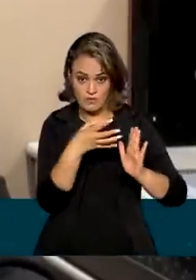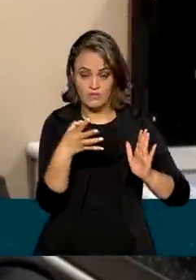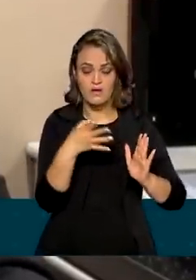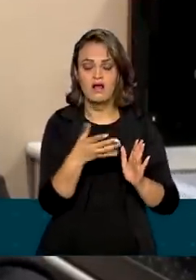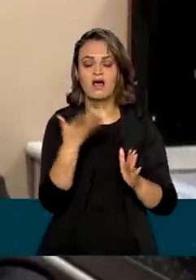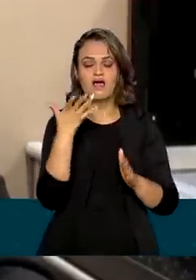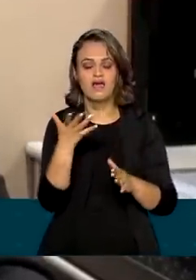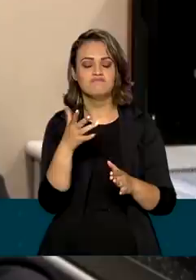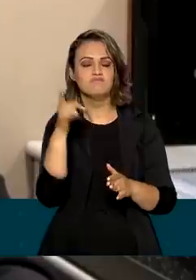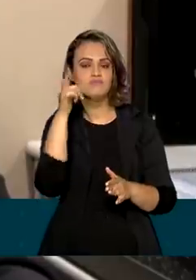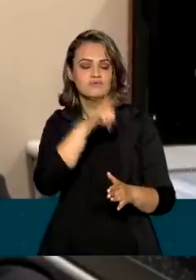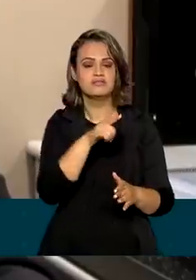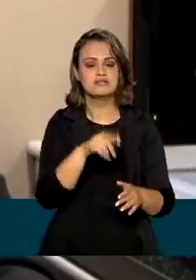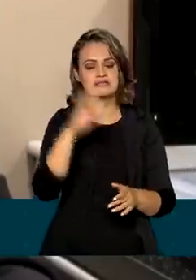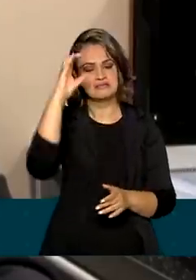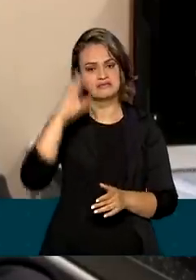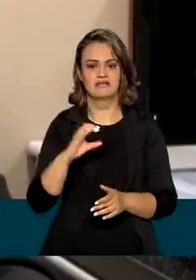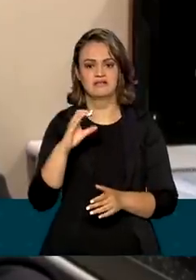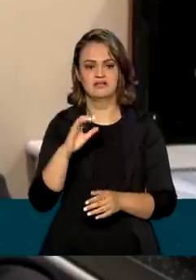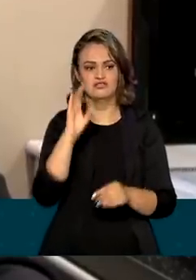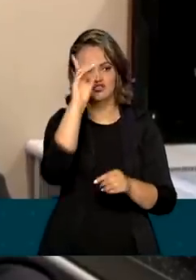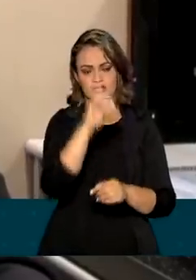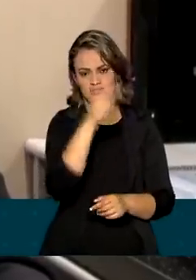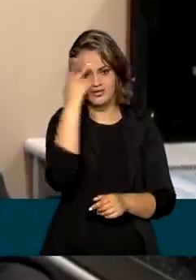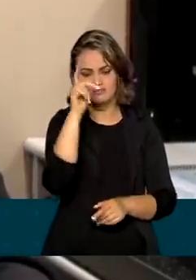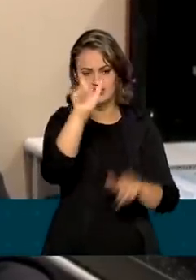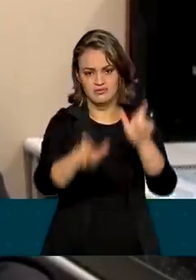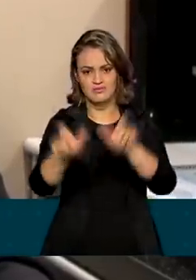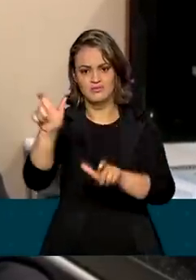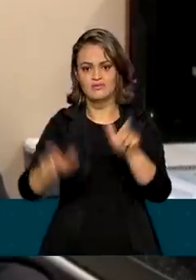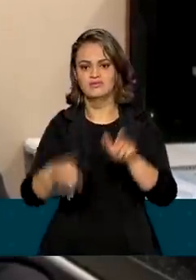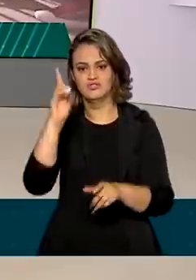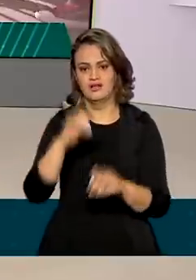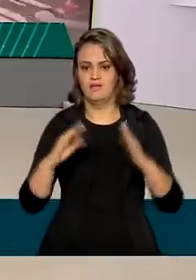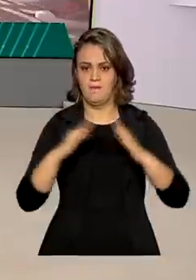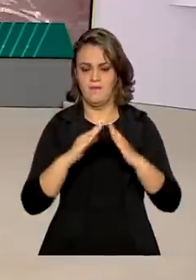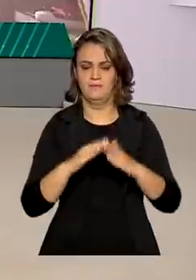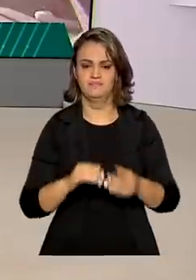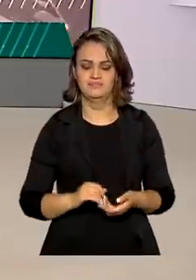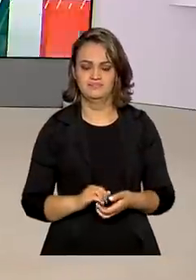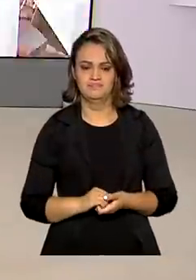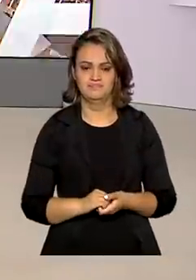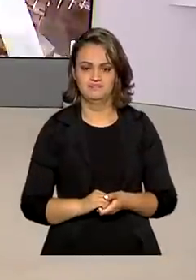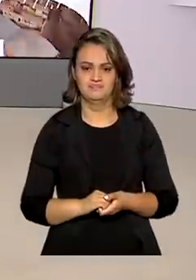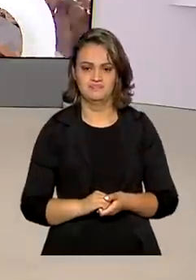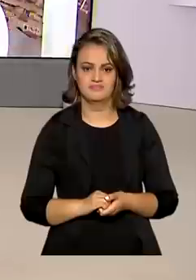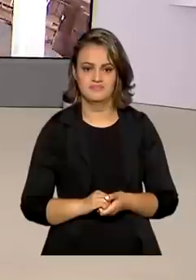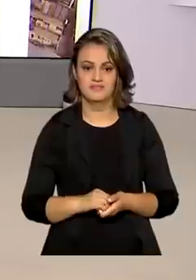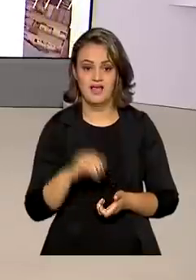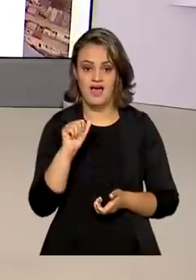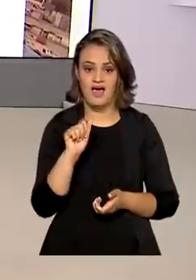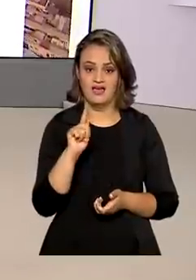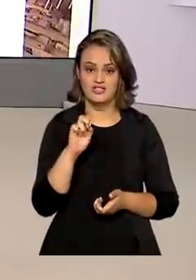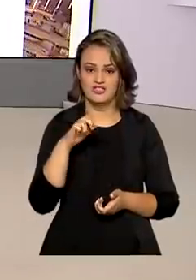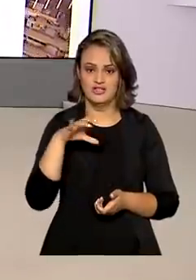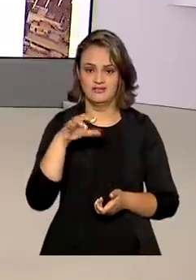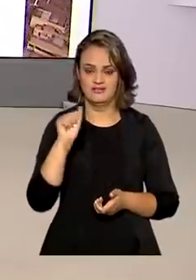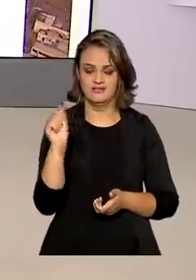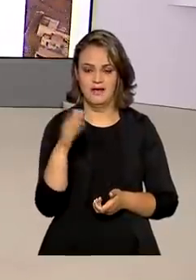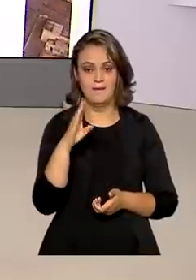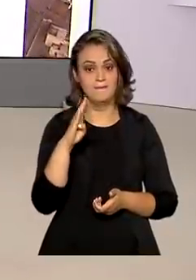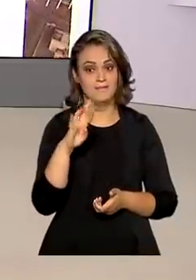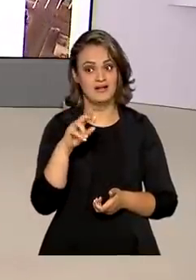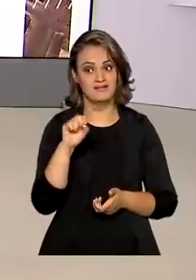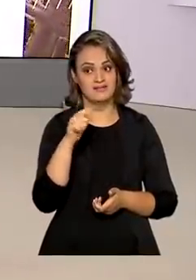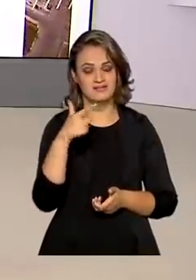é resgatar a cidadania e possibilitar o direito à moradia. A Agência Brasil comemora hoje